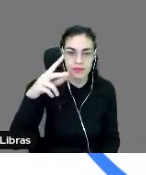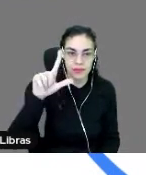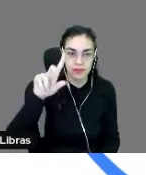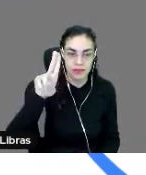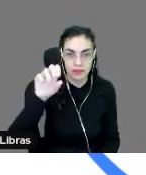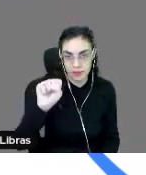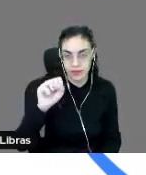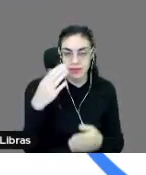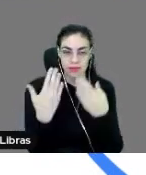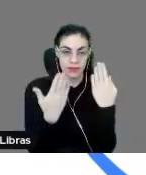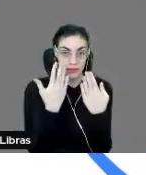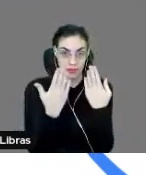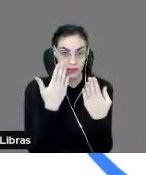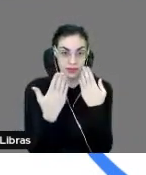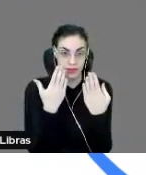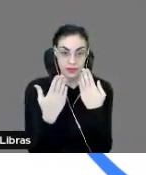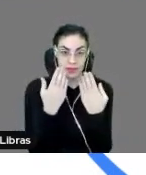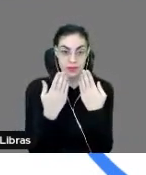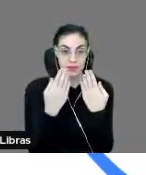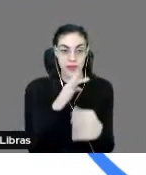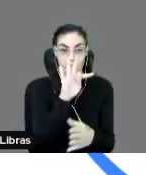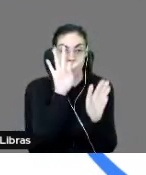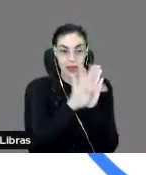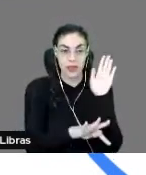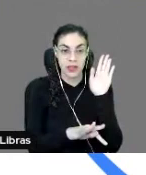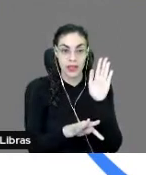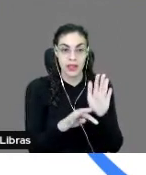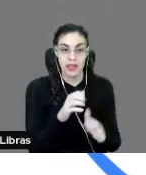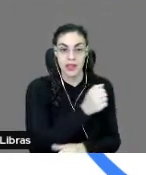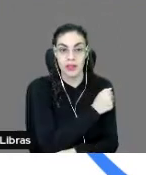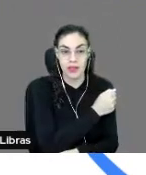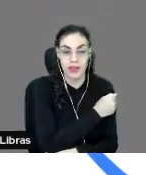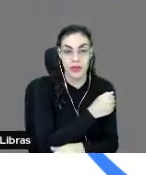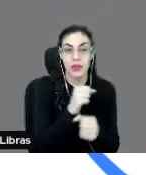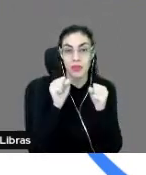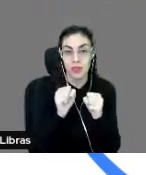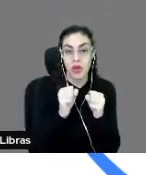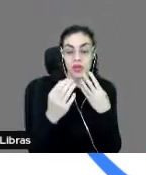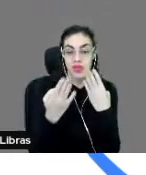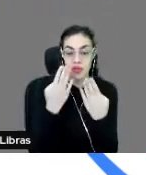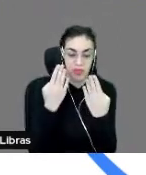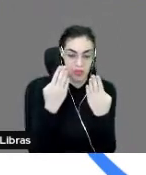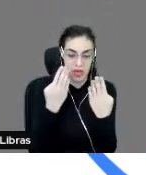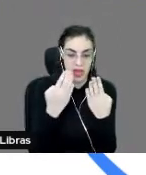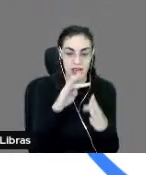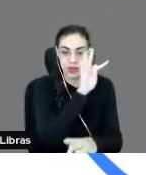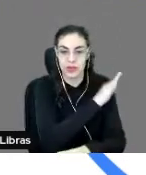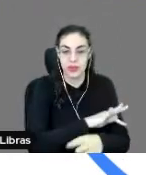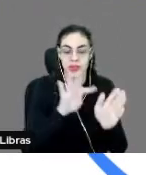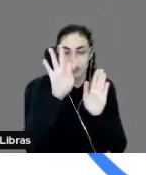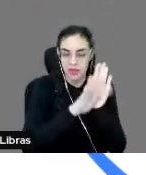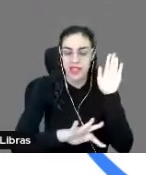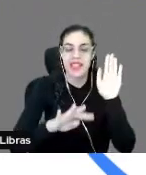texto do estudante com os textos anteriores dele. Então, olha que bacana, né? Eu poder, por exemplo, comparar a entrega